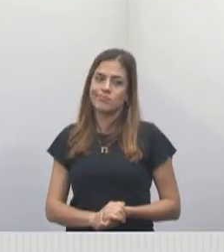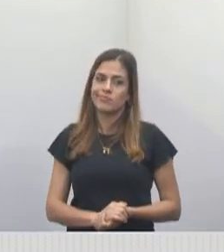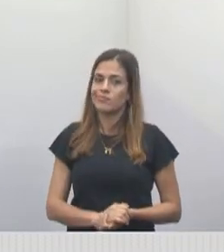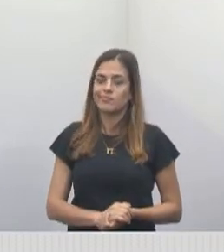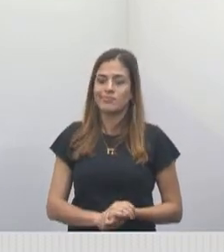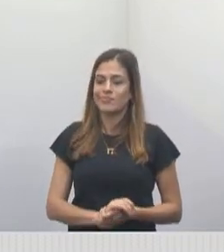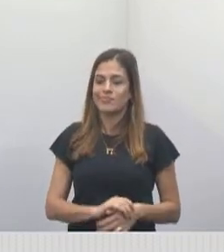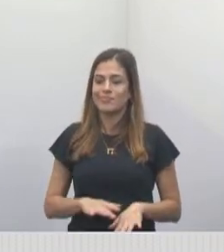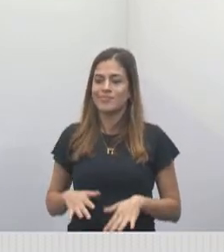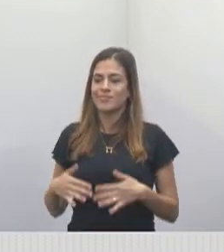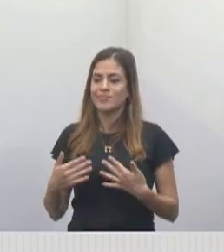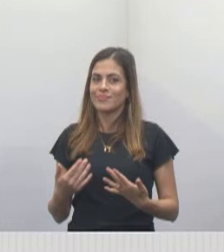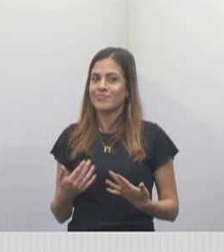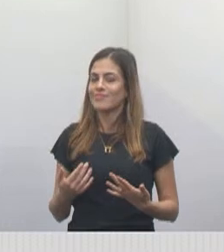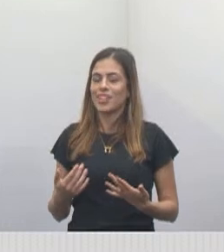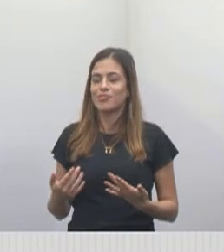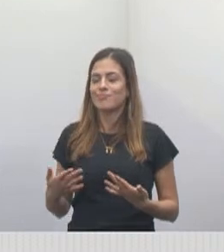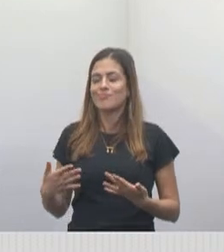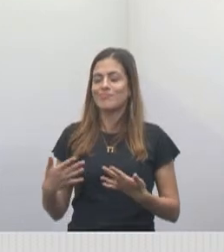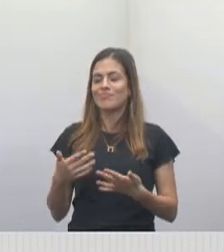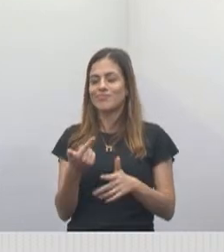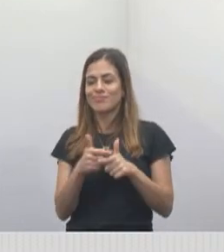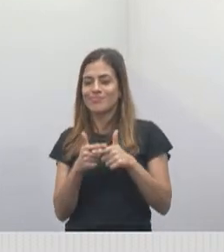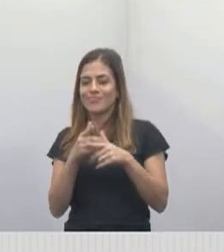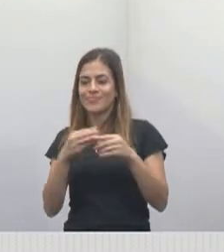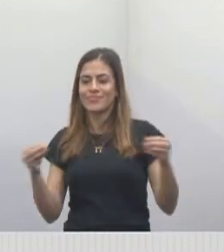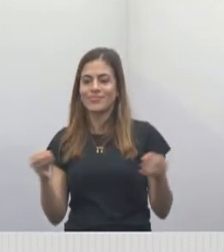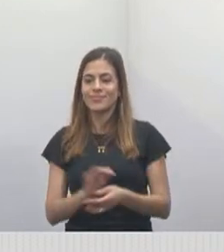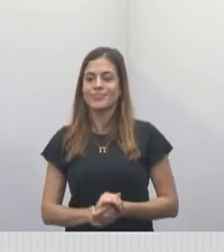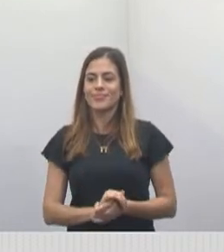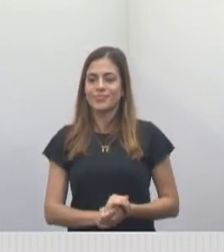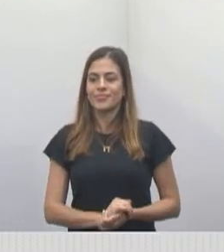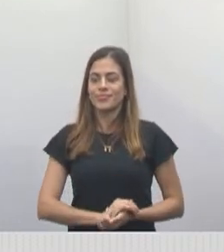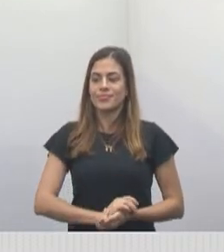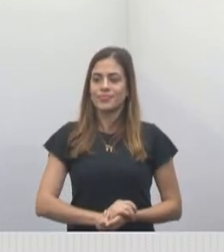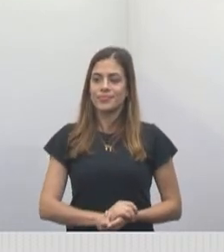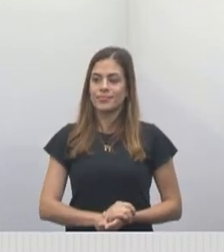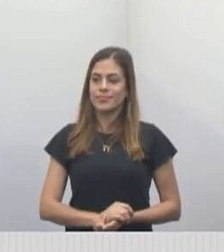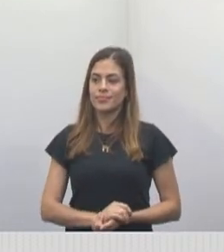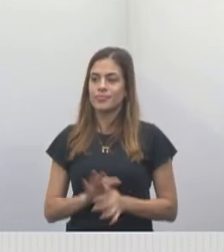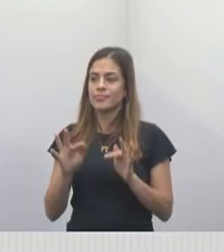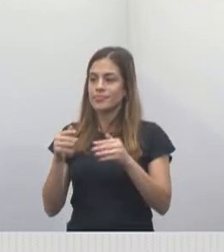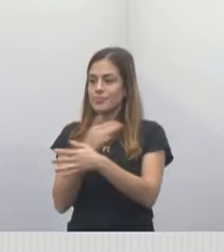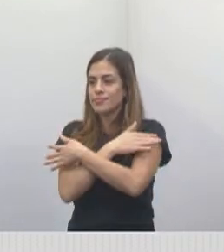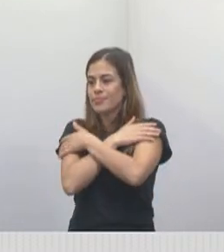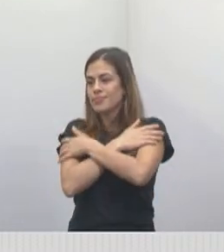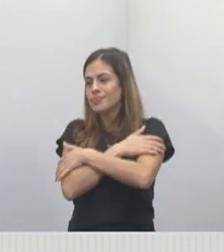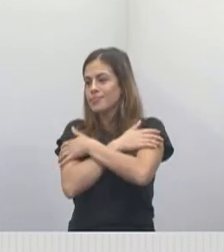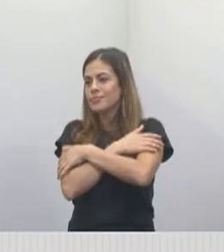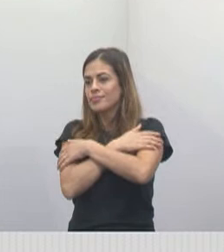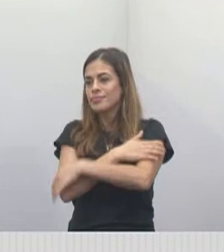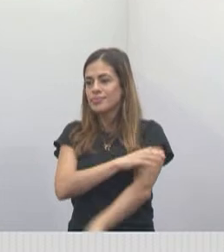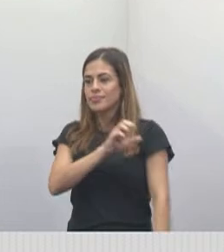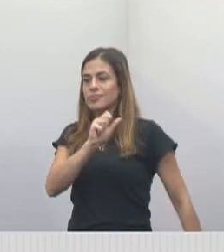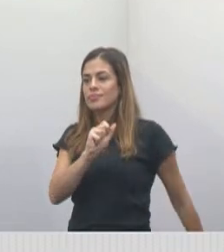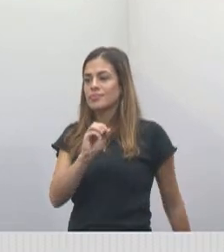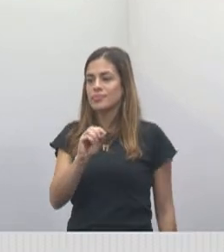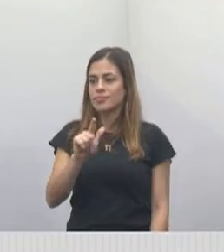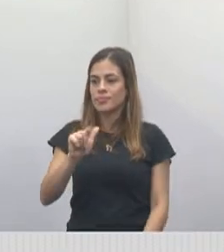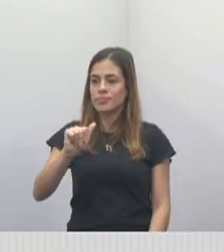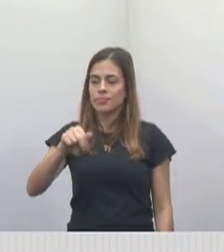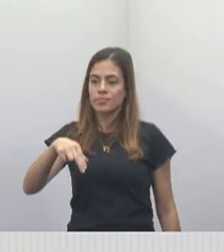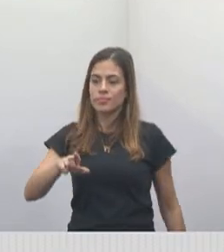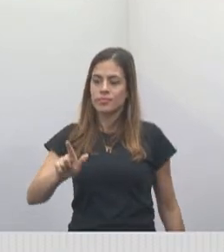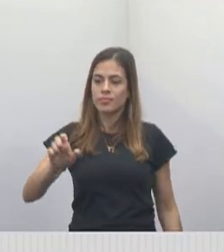a senhora a resolver esse problema. E, por fim, deixar um abraço aqui à Solange Zucchini,